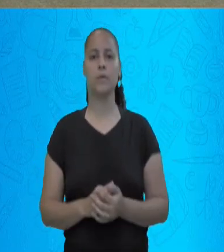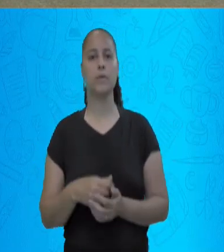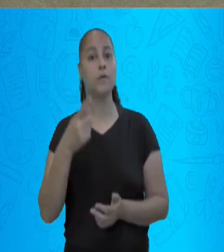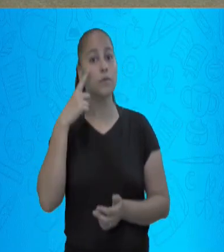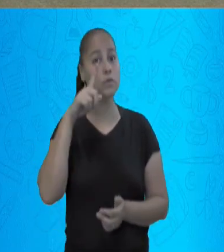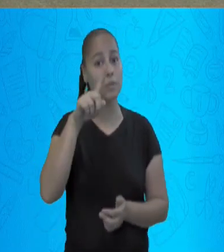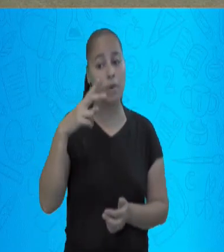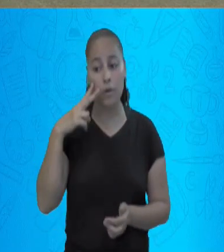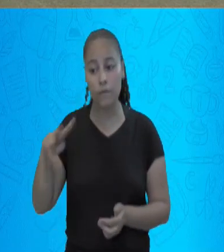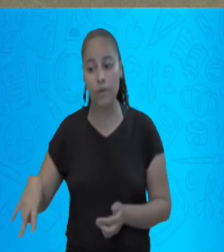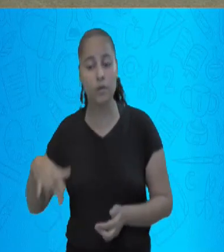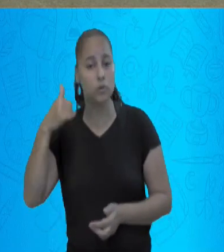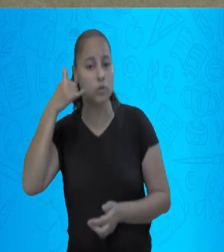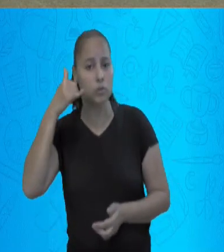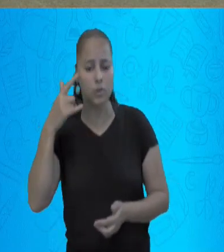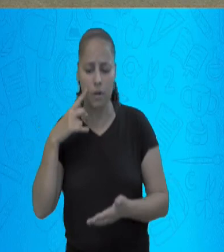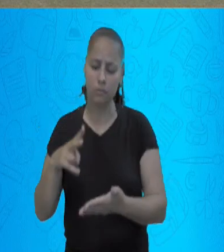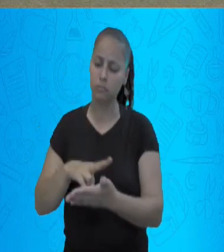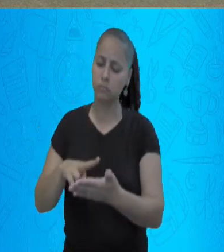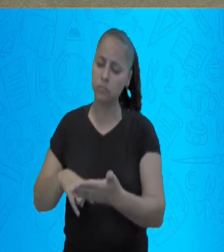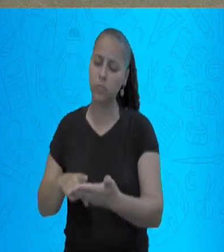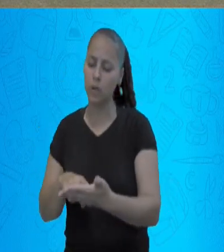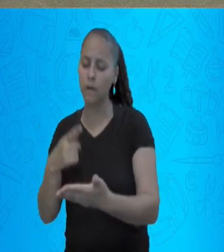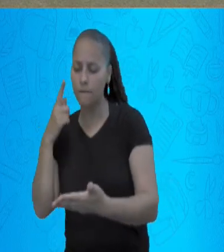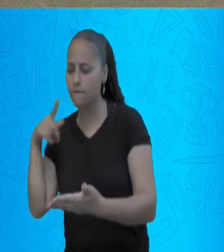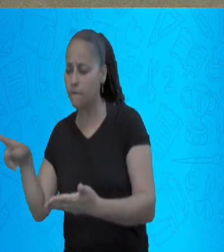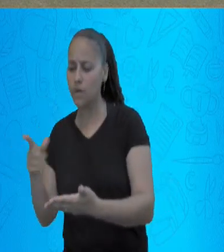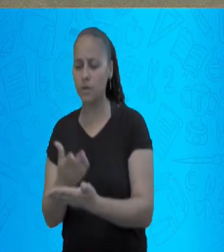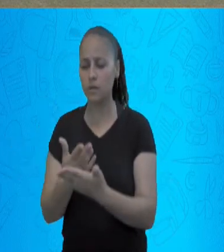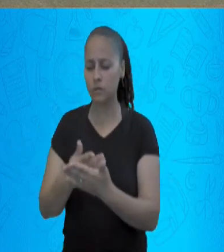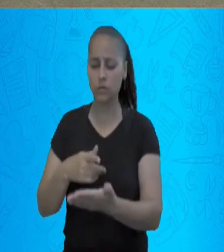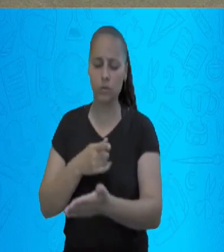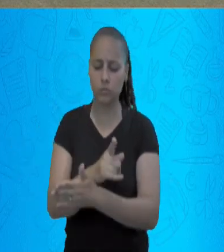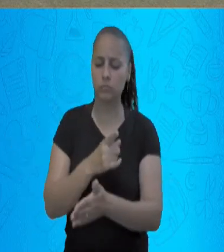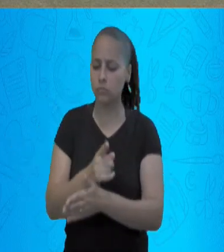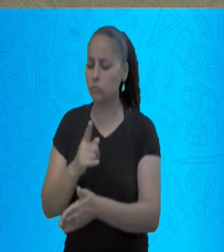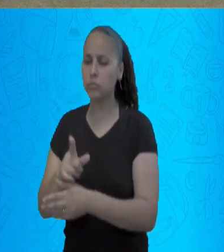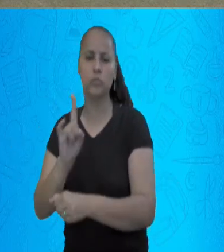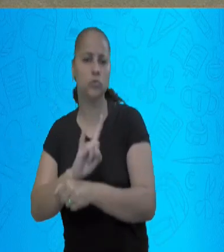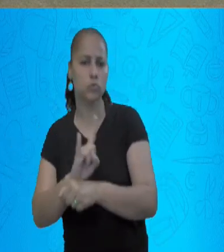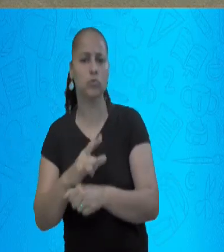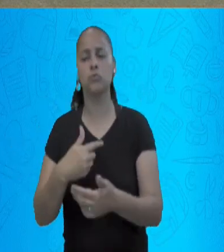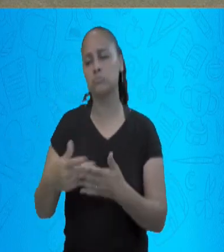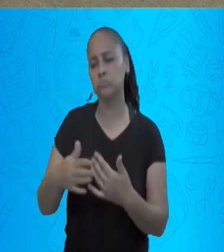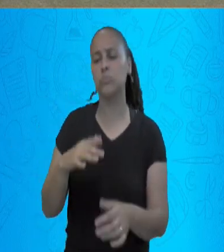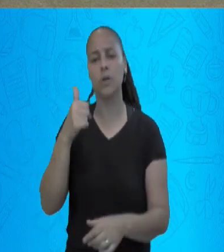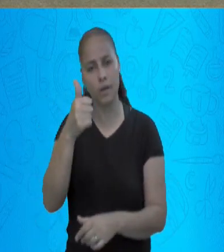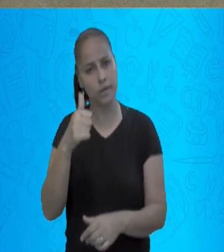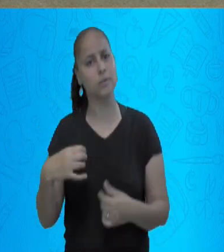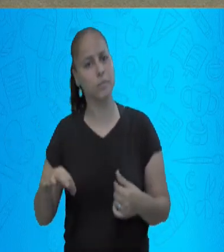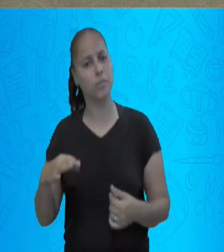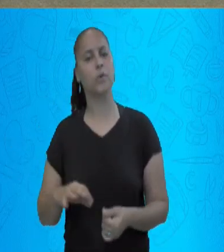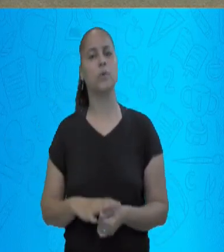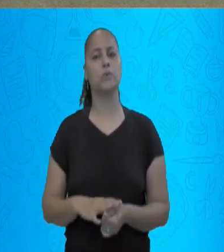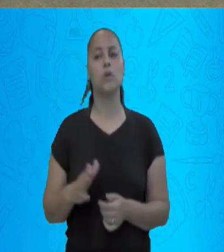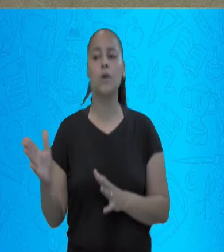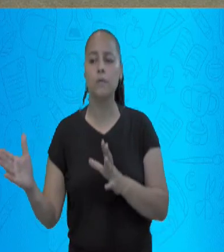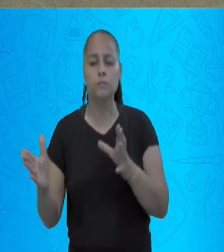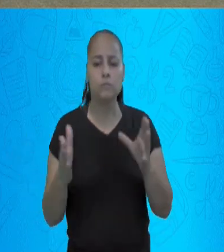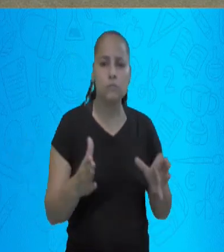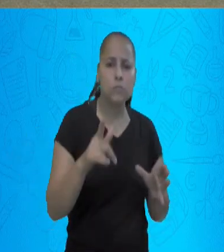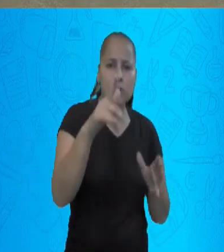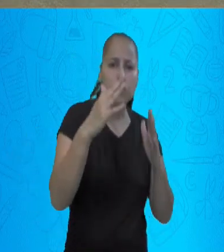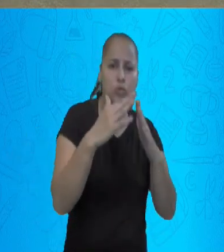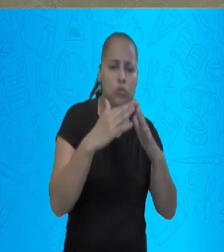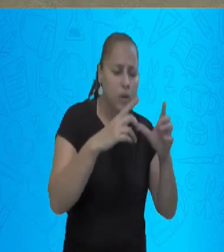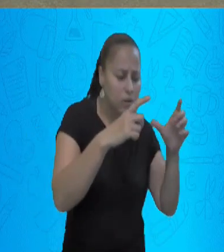pesquisar, para assistir algum vídeo do seu estudo. Fique em um lugar mais silencioso possível. Desligue